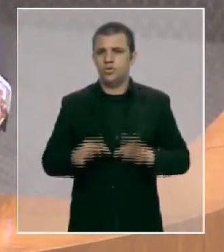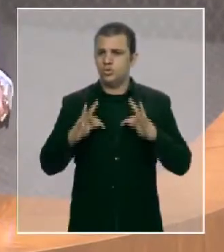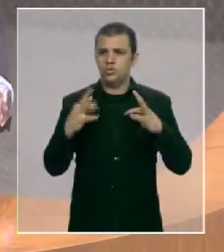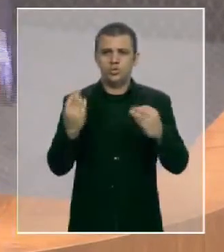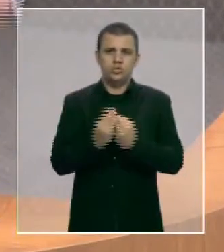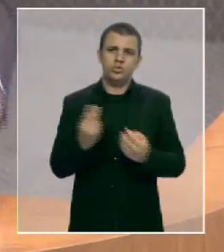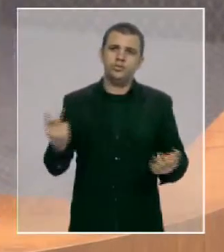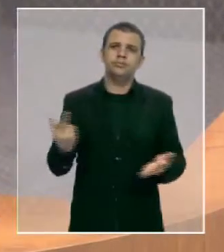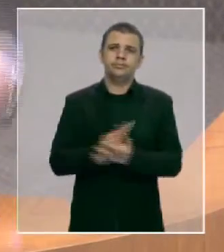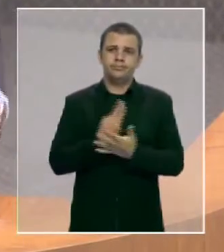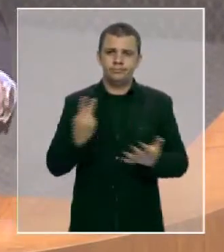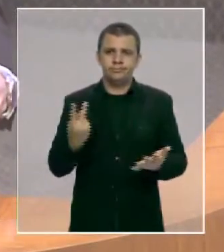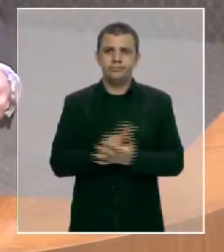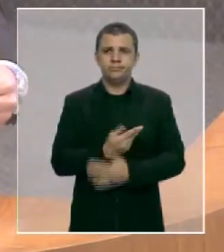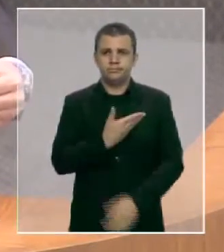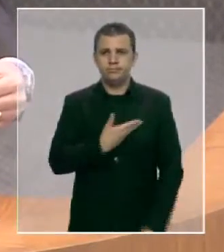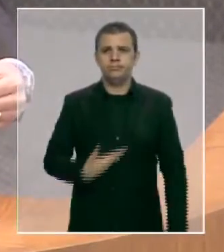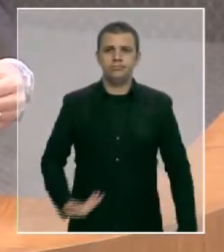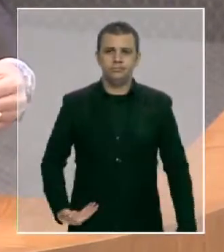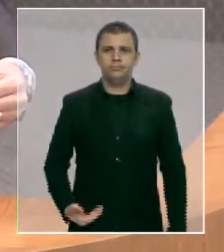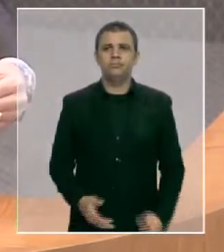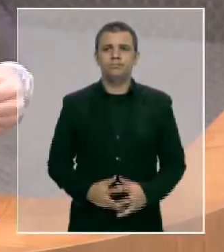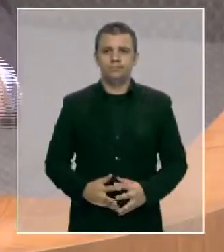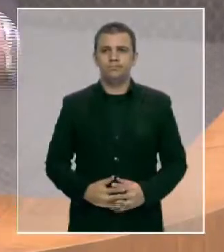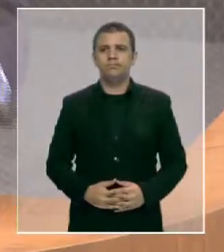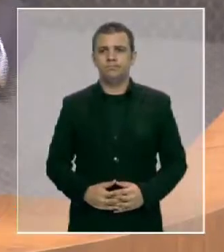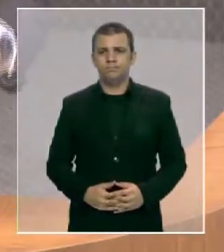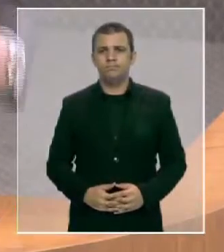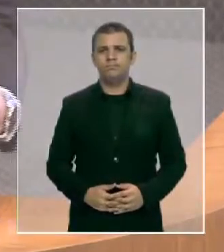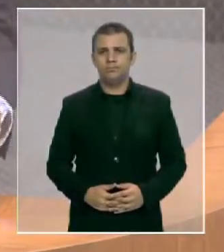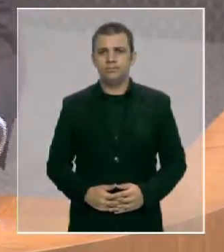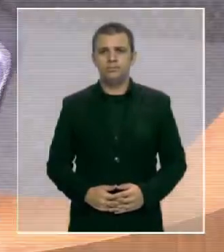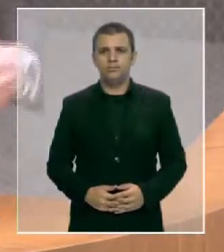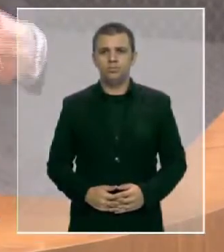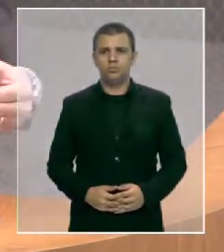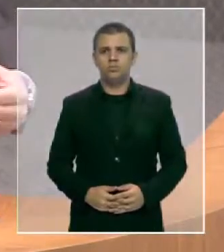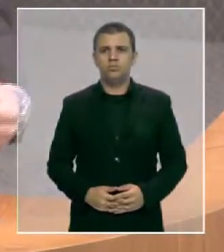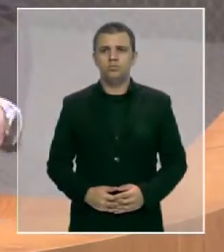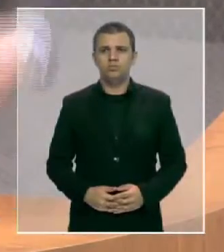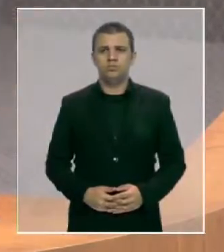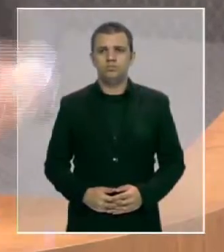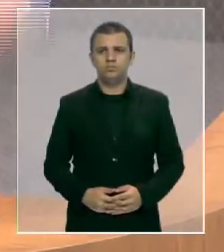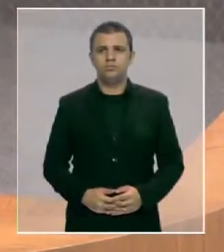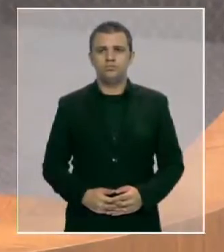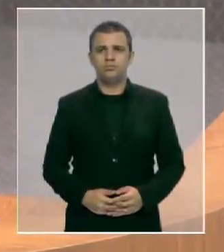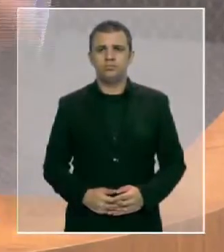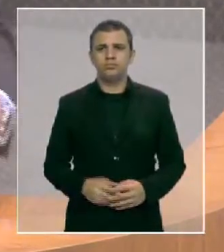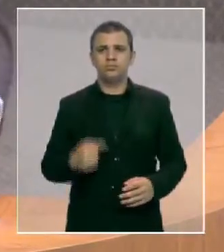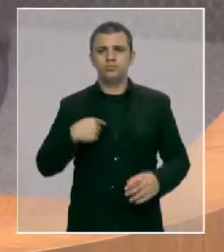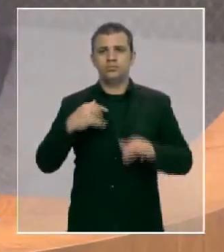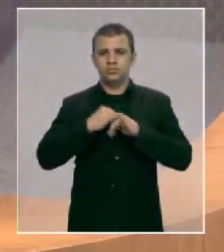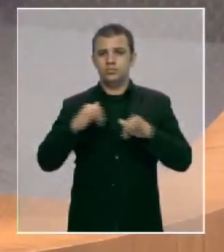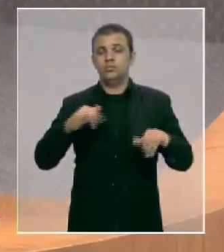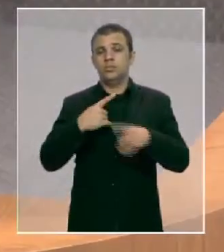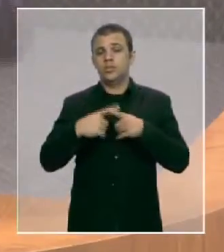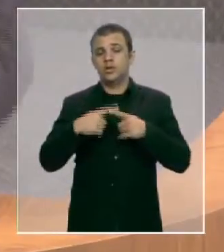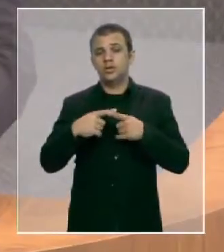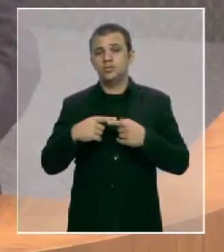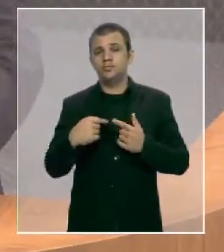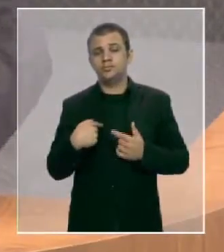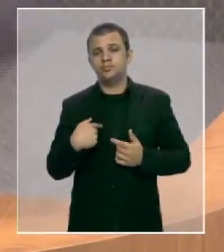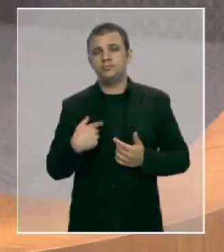nesse governo. Eu vou falar aqui pelo seguinte, eu estou cansado de